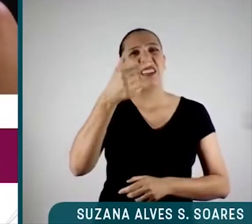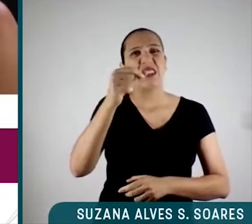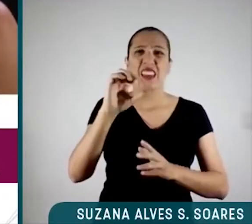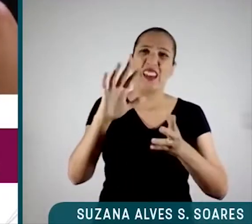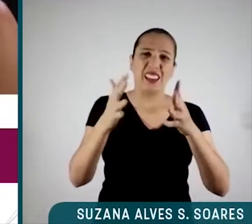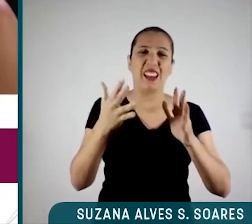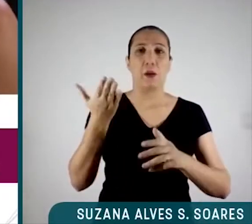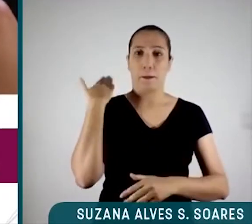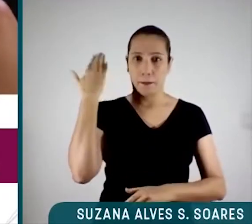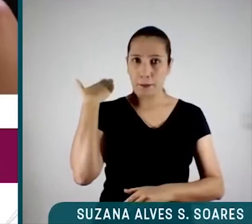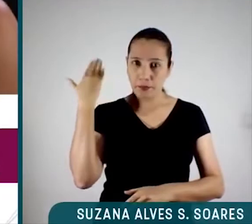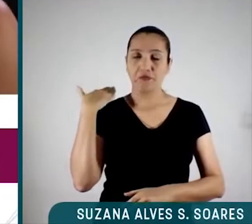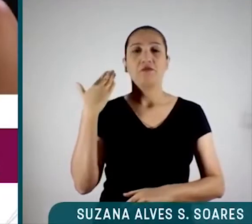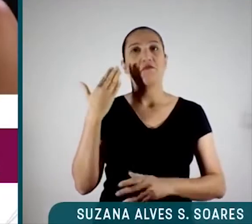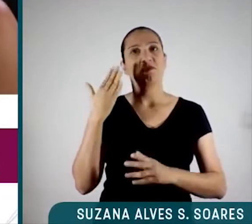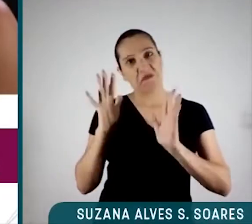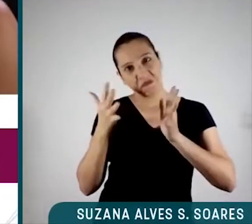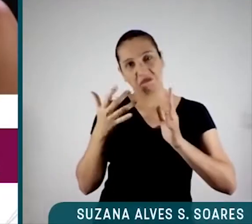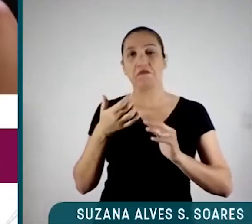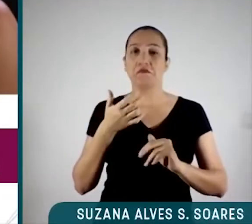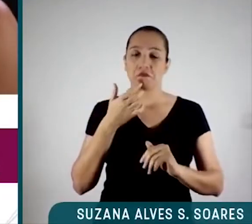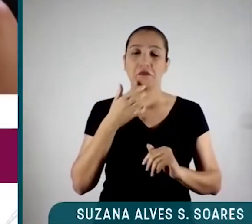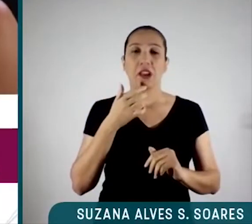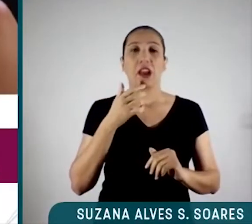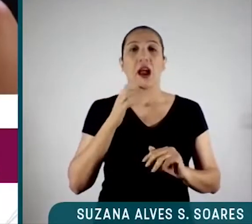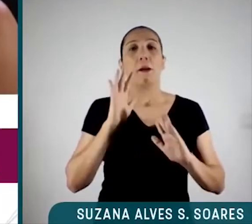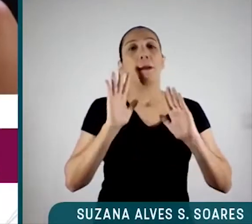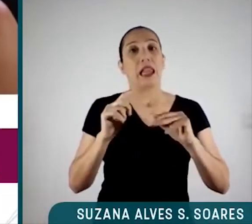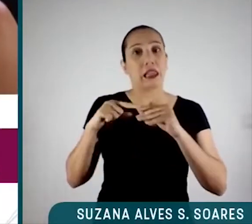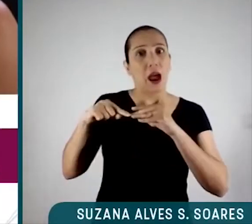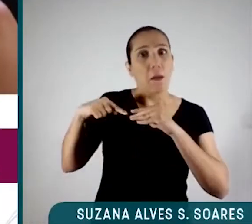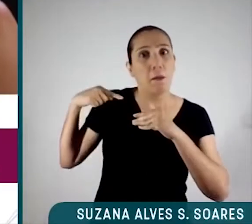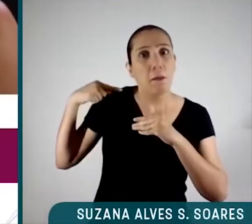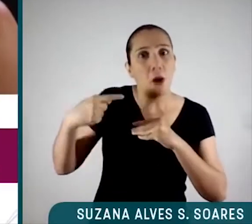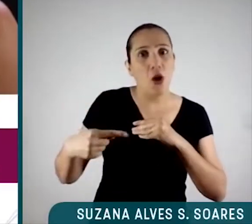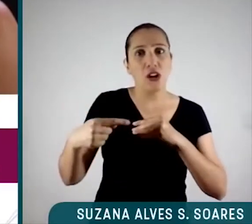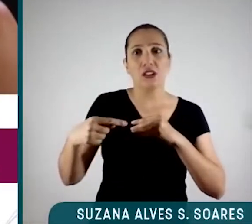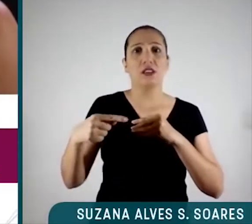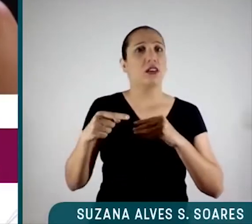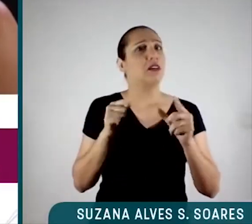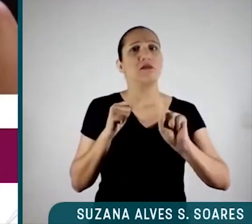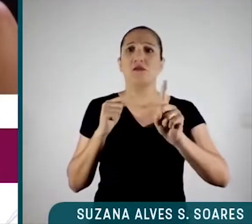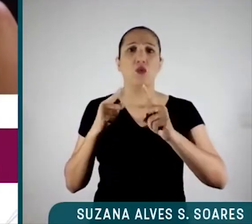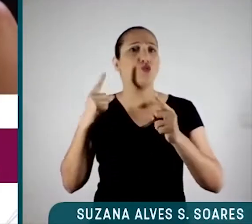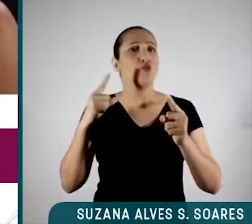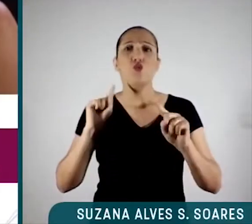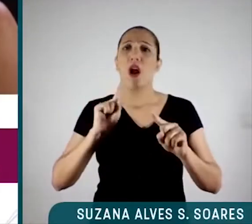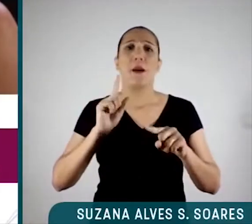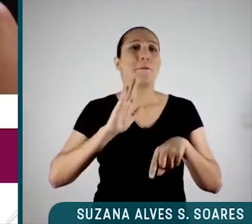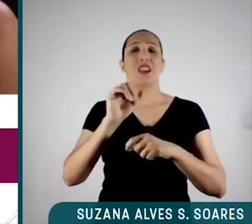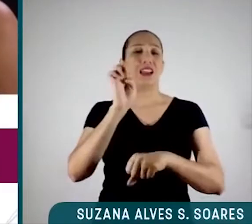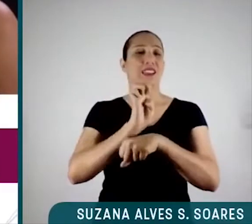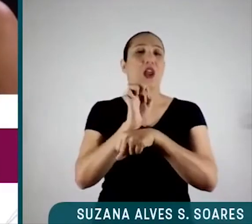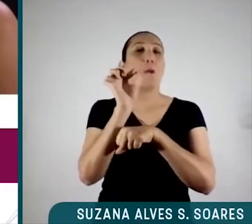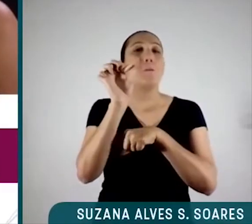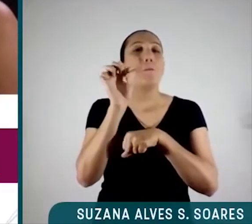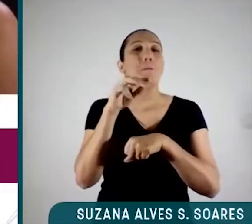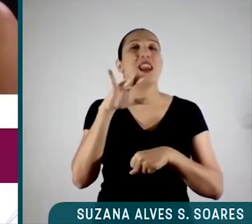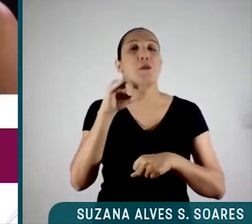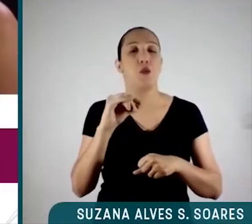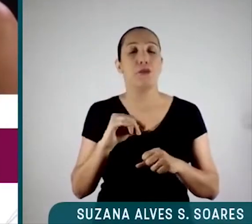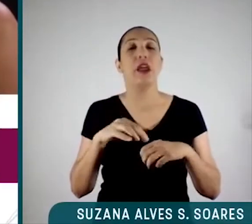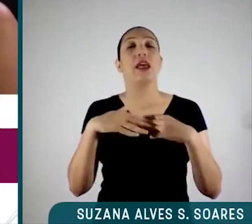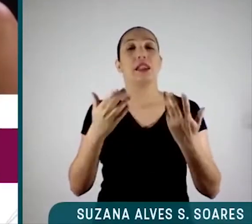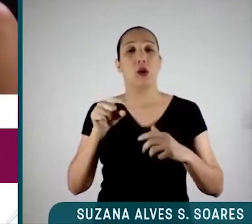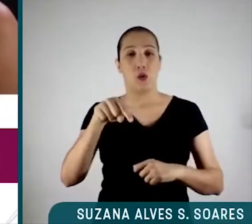generosidade, mas depois disso, essa não é mais uma questão debatida no mundo. O Brasil tem